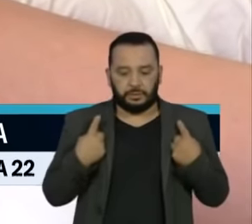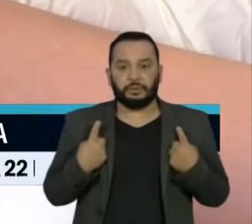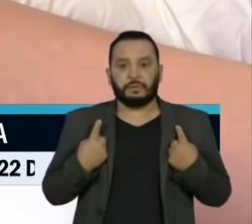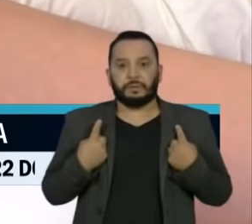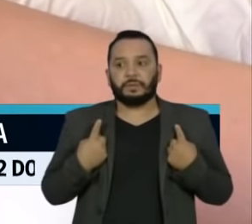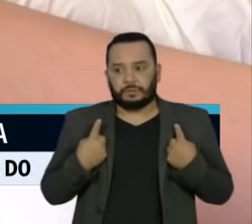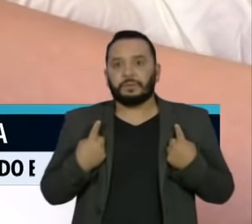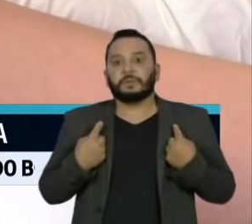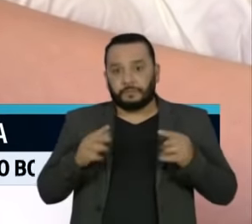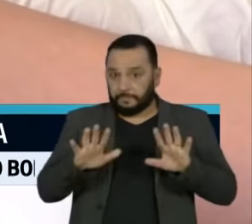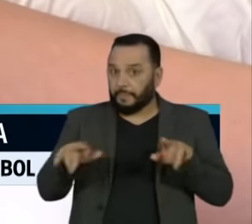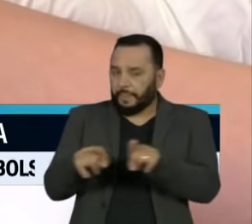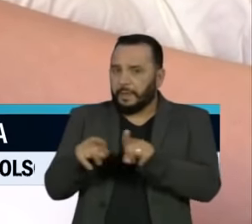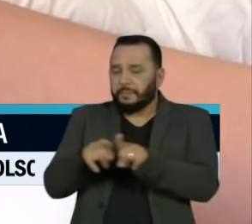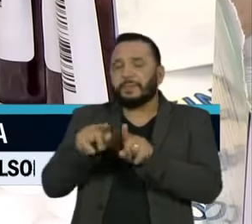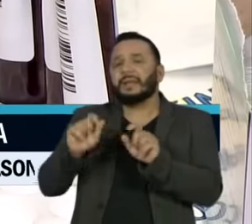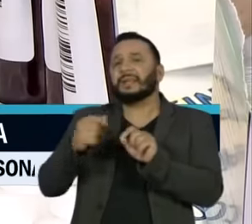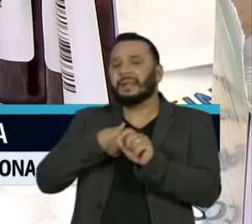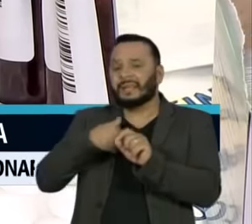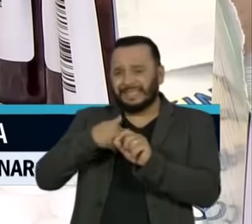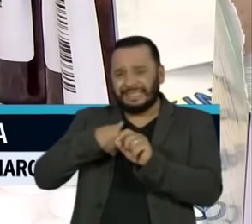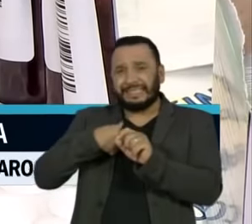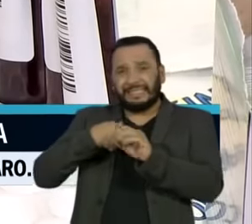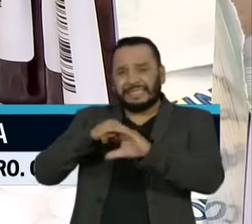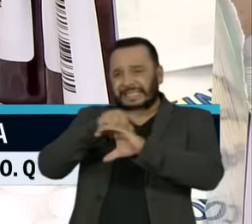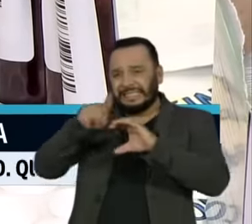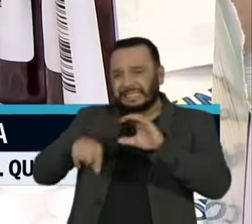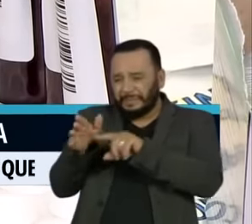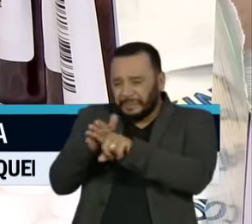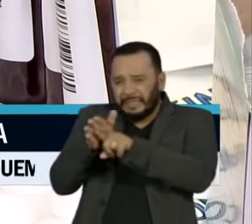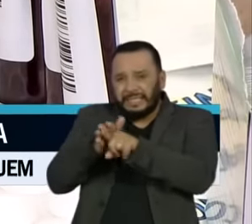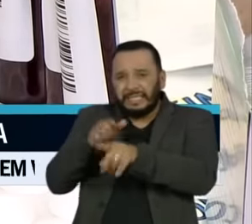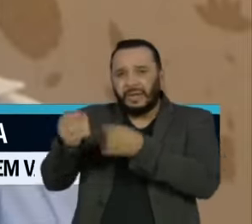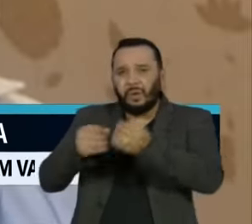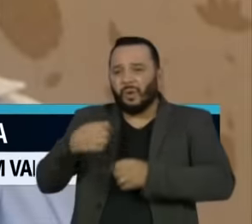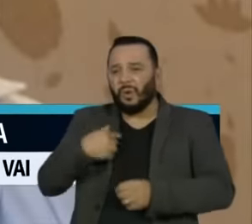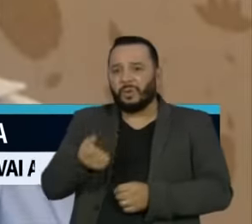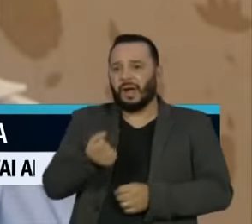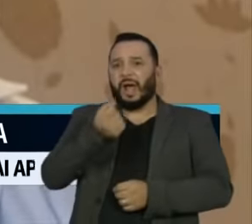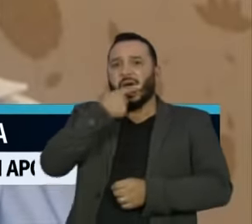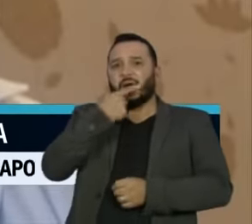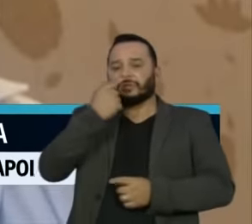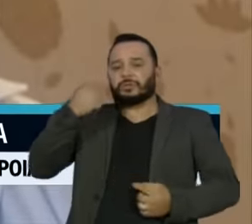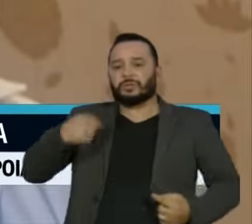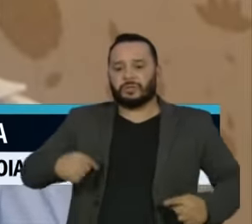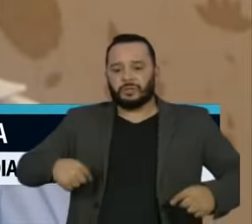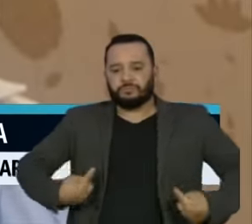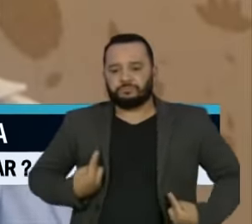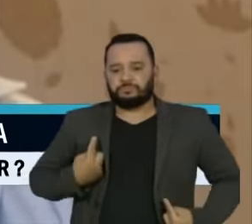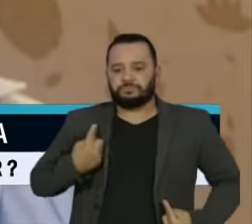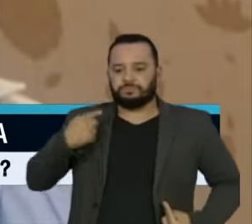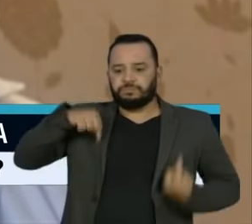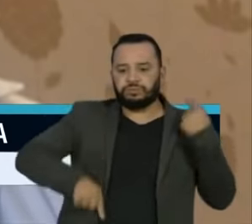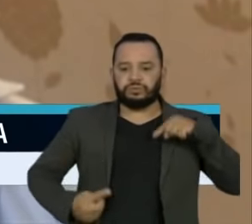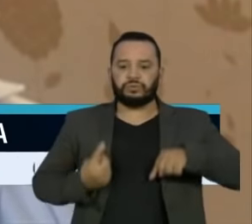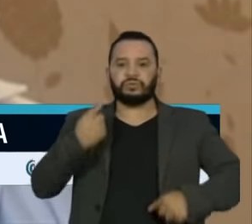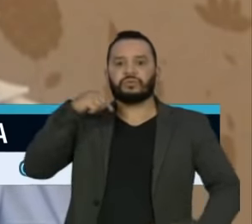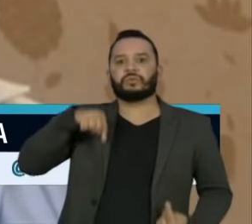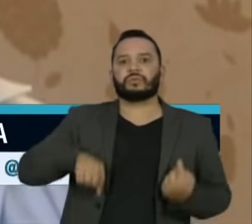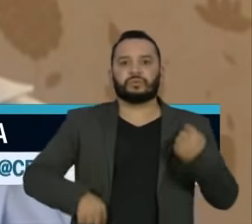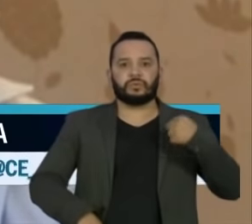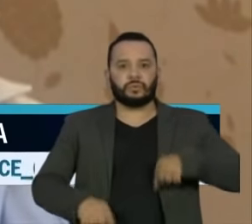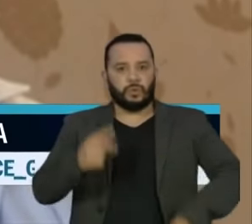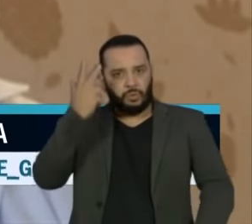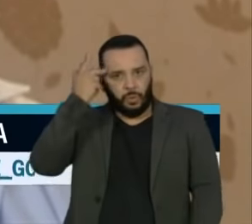todo o mundo pesquisam os efeitos do uso de anticoagulantes para combater o problema. A gente não tem certeza ainda de até